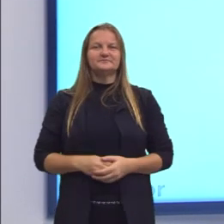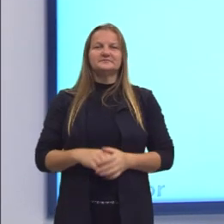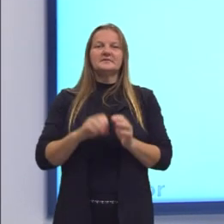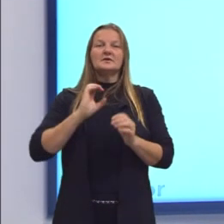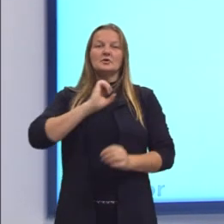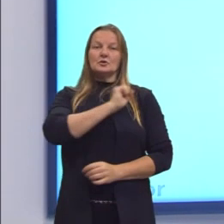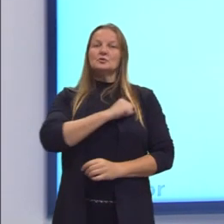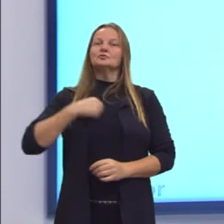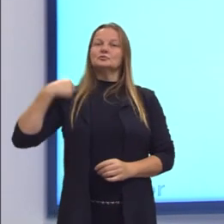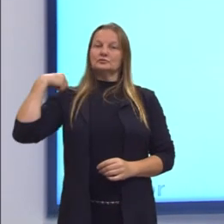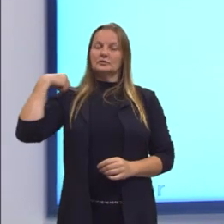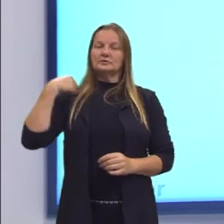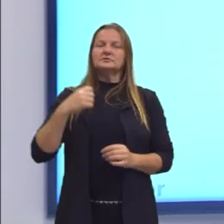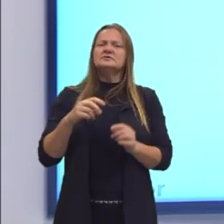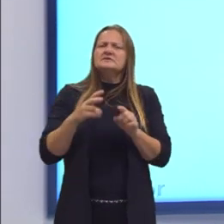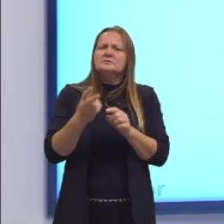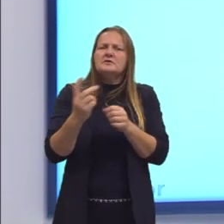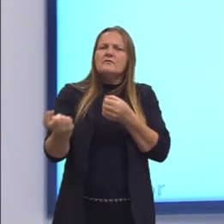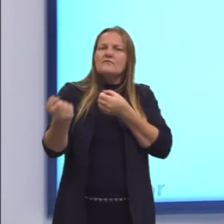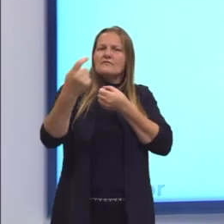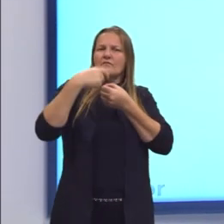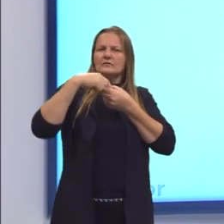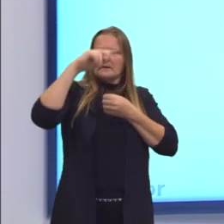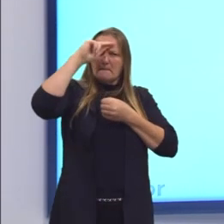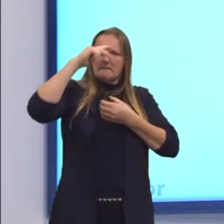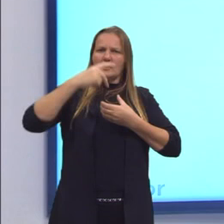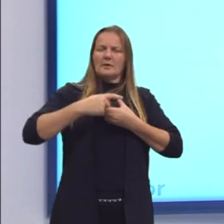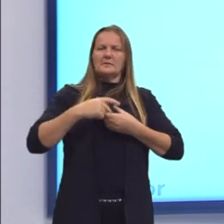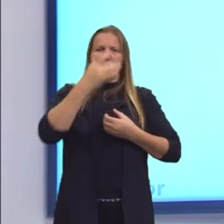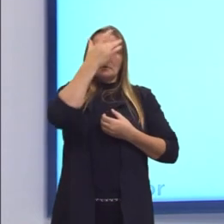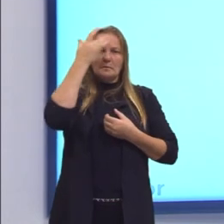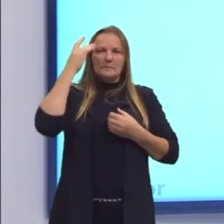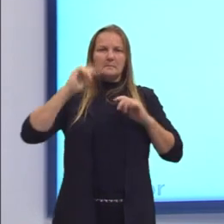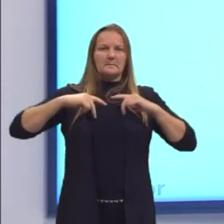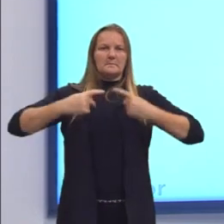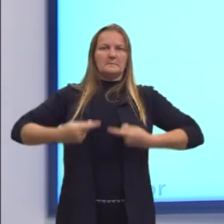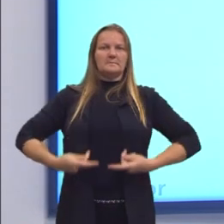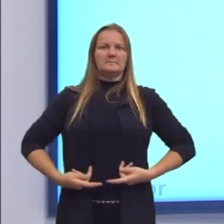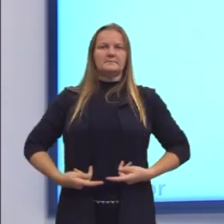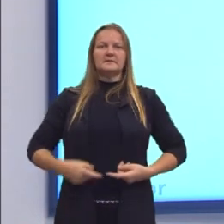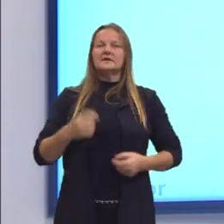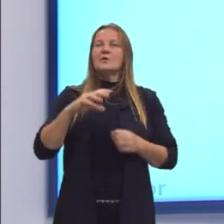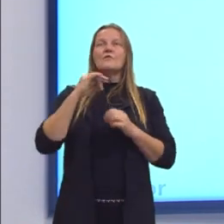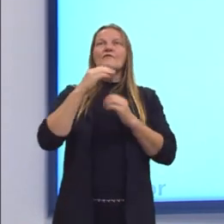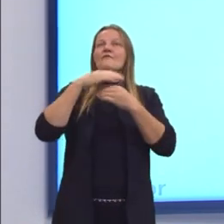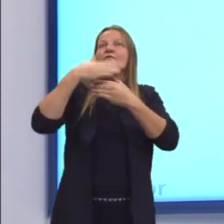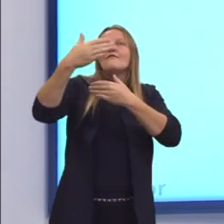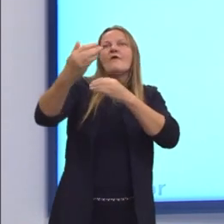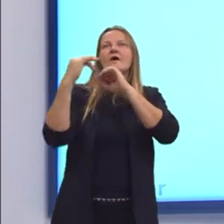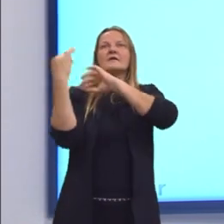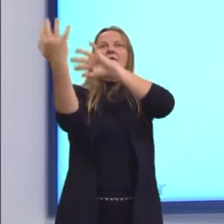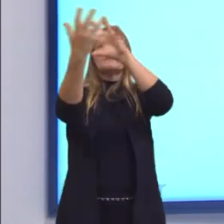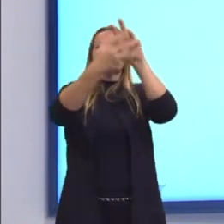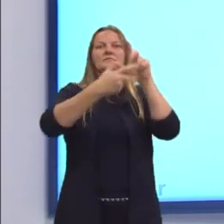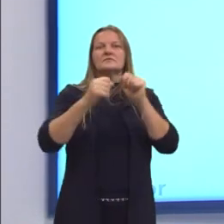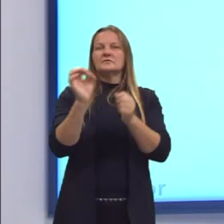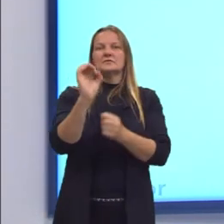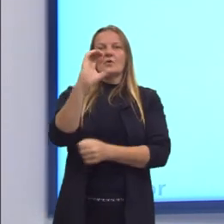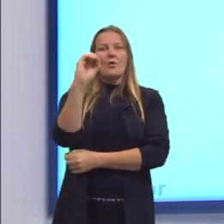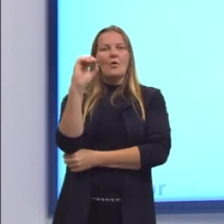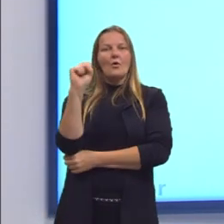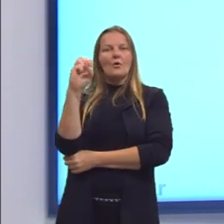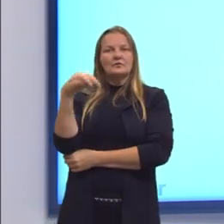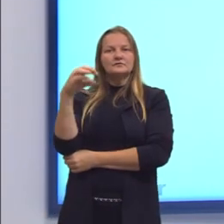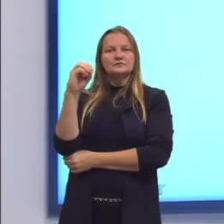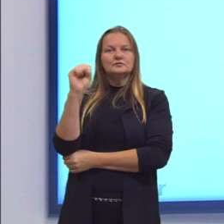Sócrates volta ao seu conhecimento para o ser humano, e não mais para o cosmos, e a ética dele também está vinculada